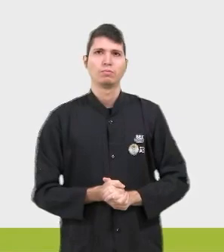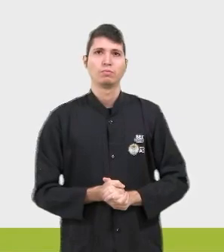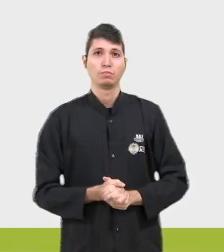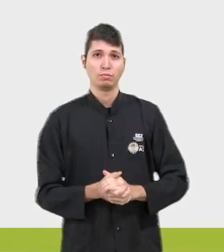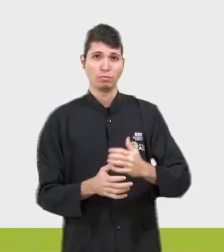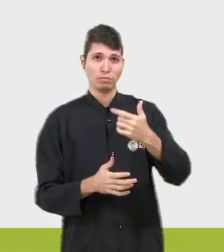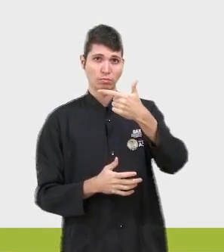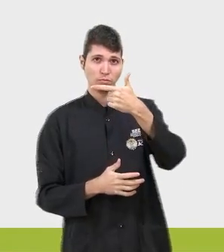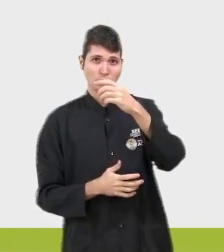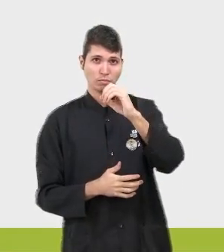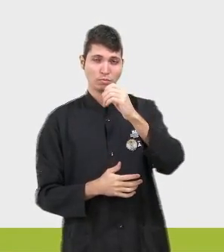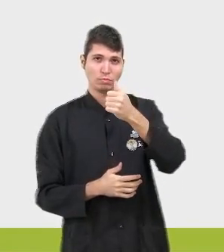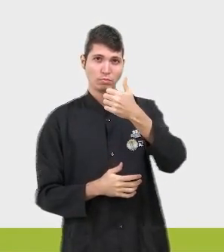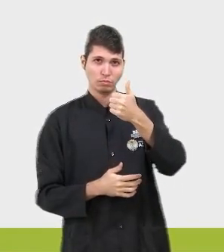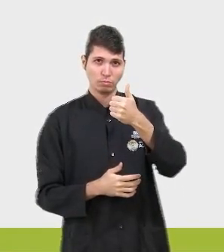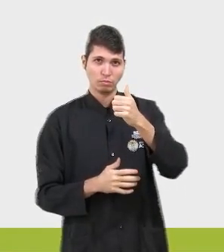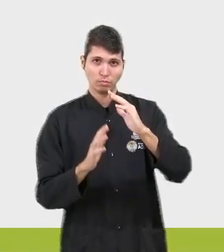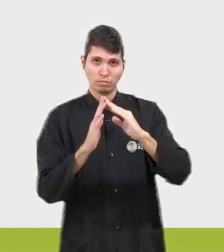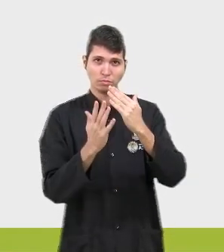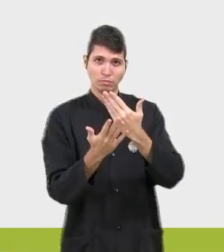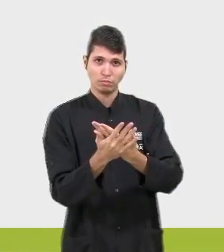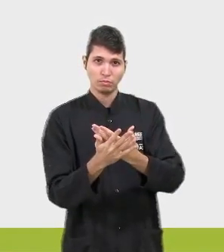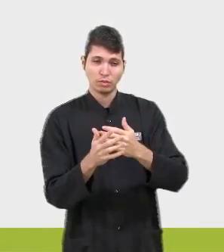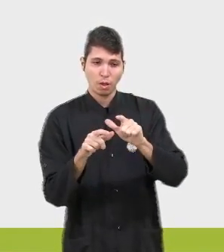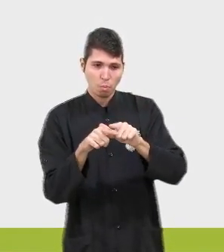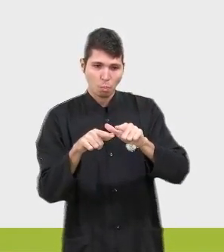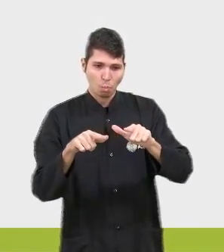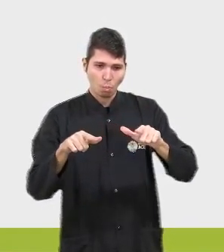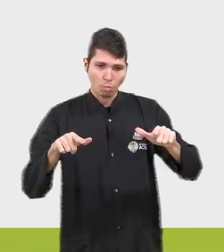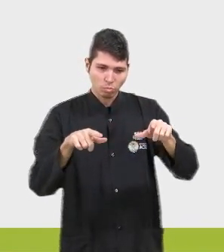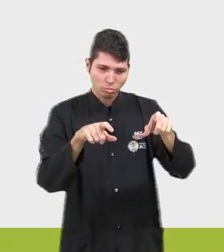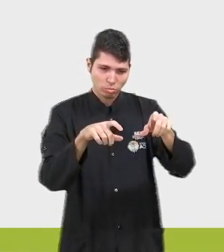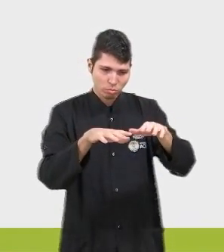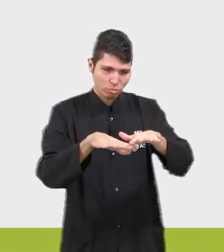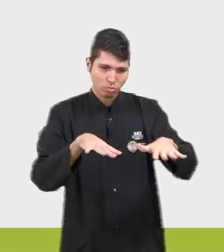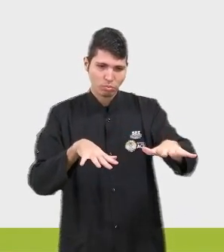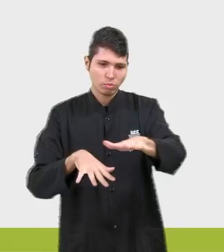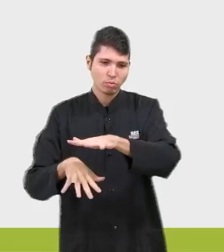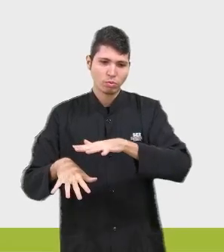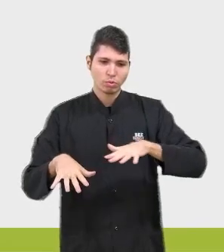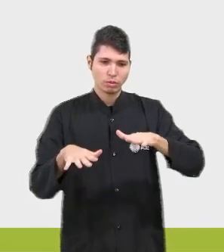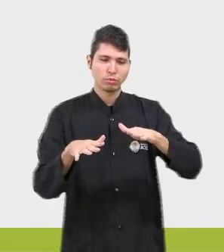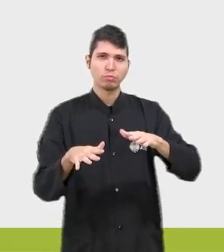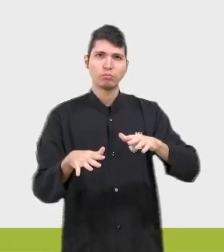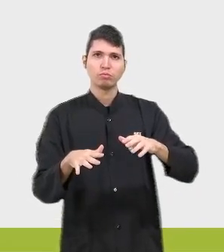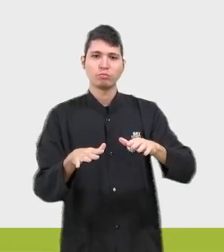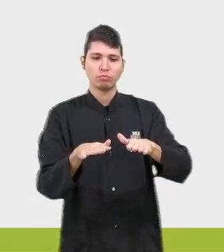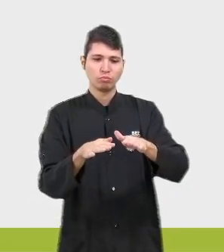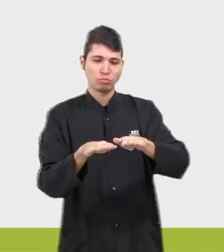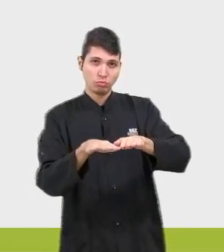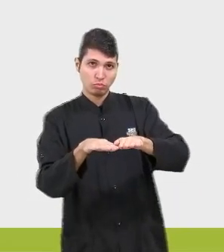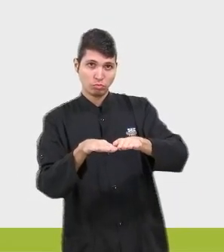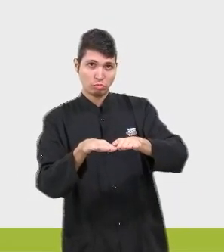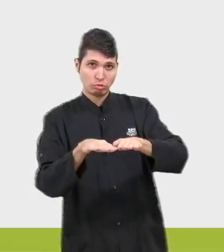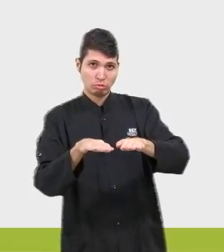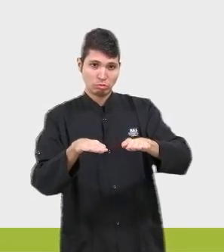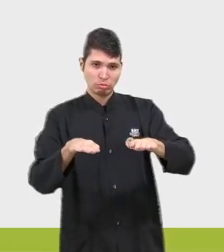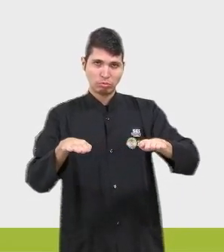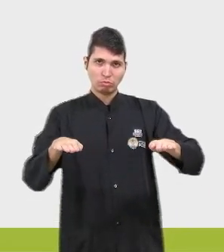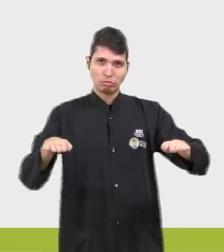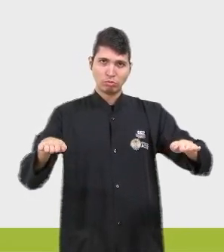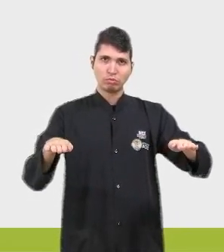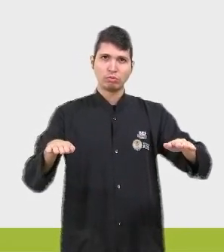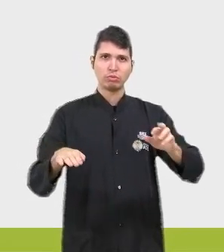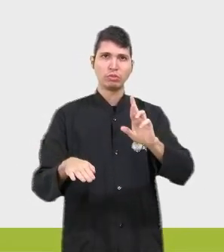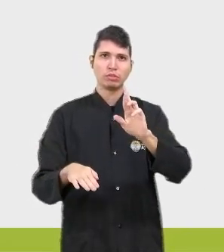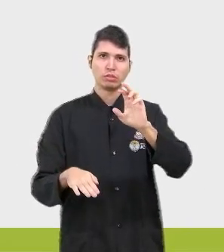ano de 2011, né? Uma escola tem um terreno vazio no formato retangular, cujo perímetro, vamos lá, informações importantes, vai grifando aí